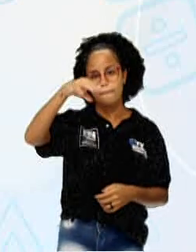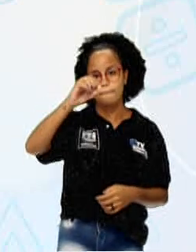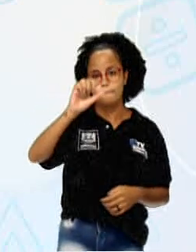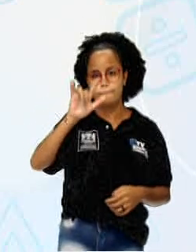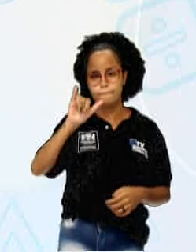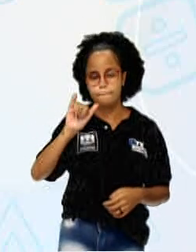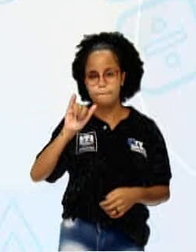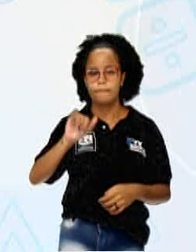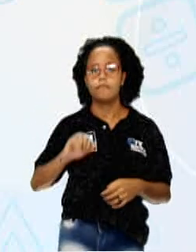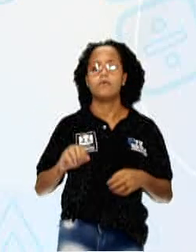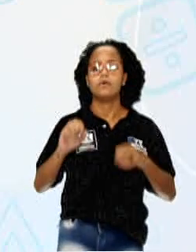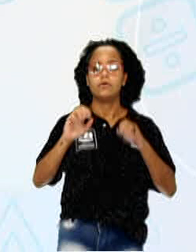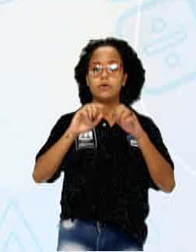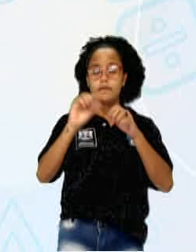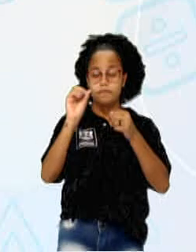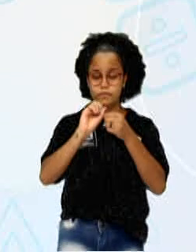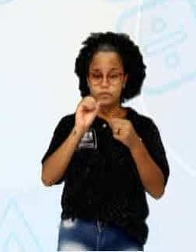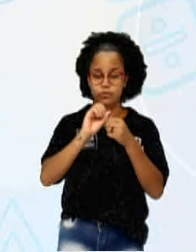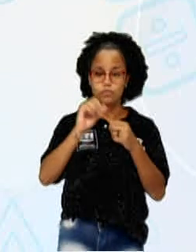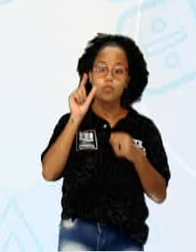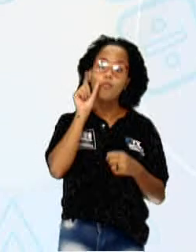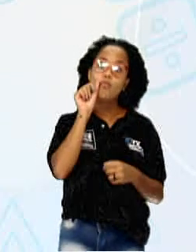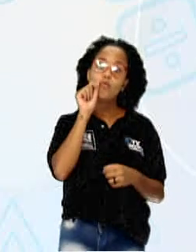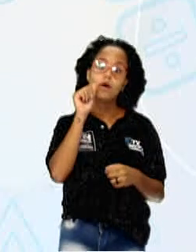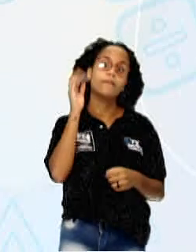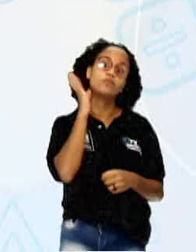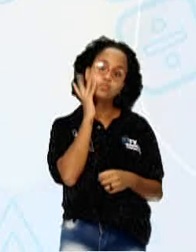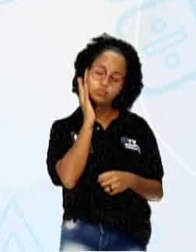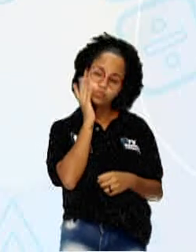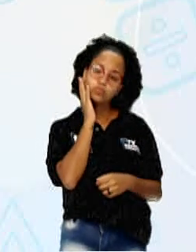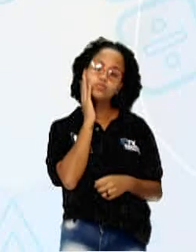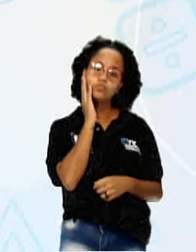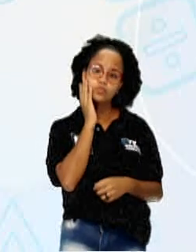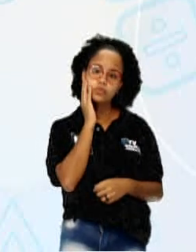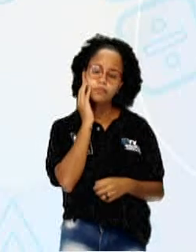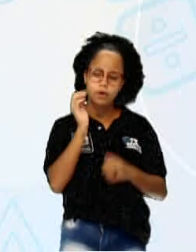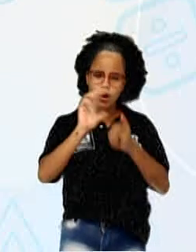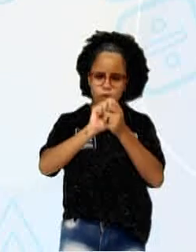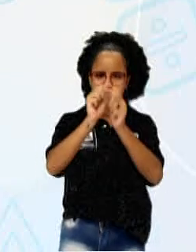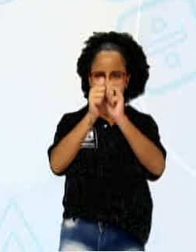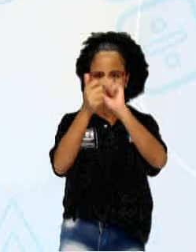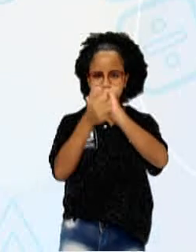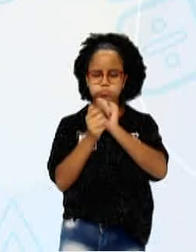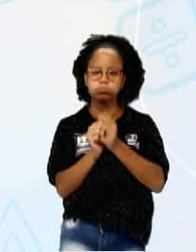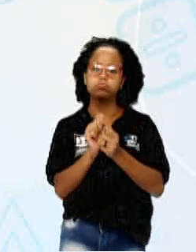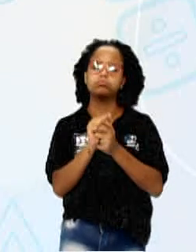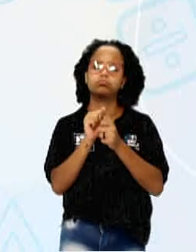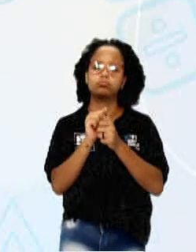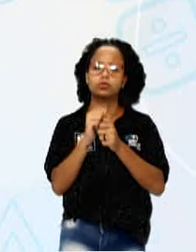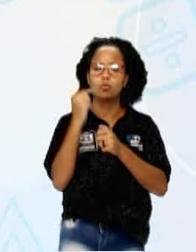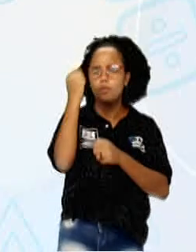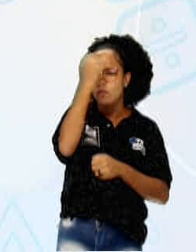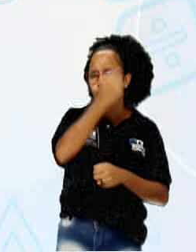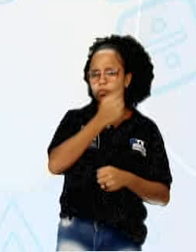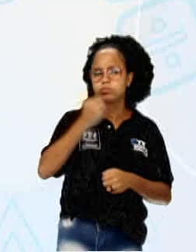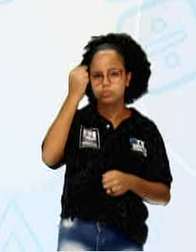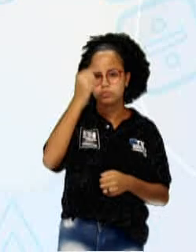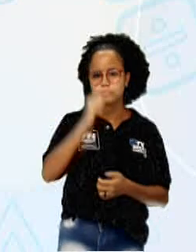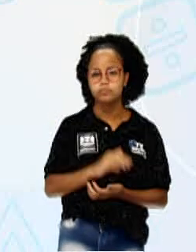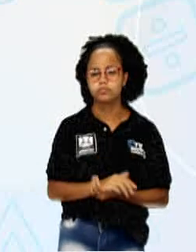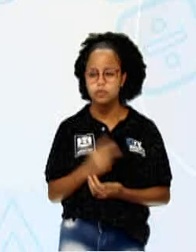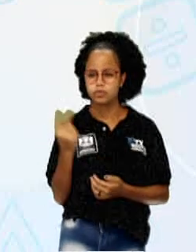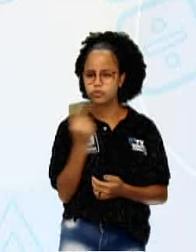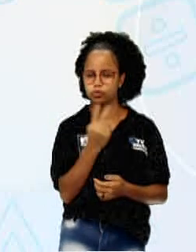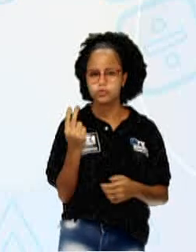uma escultura feita de lápis. Ela usou vários lápis para moldar essa escultura. Então, esses dois materiais que a gente vê aqui também